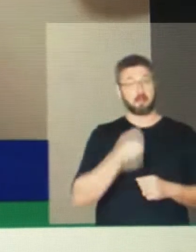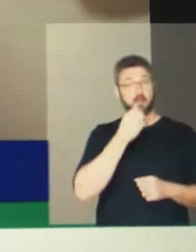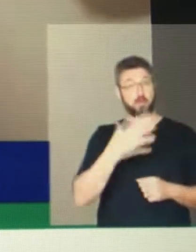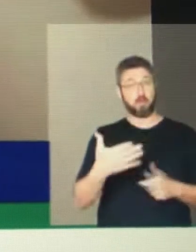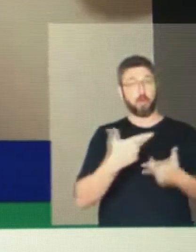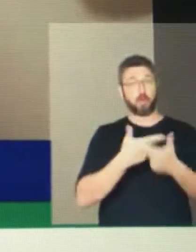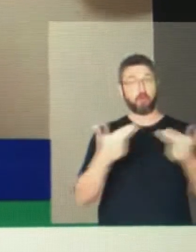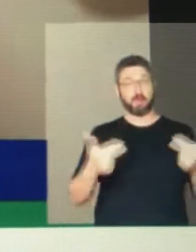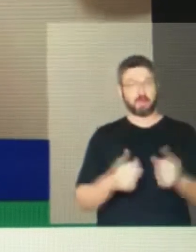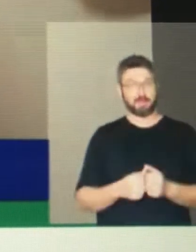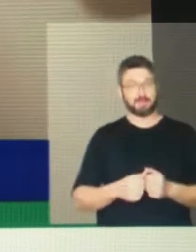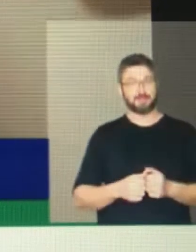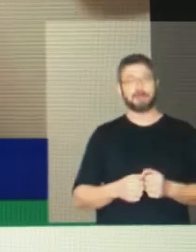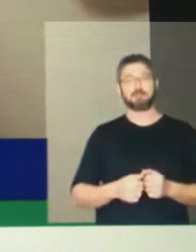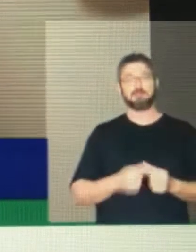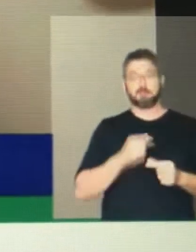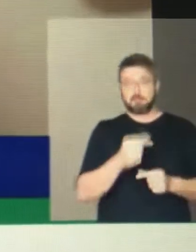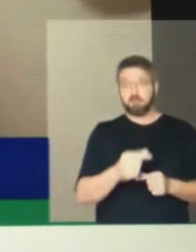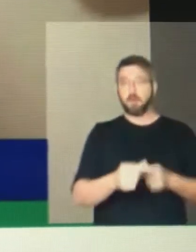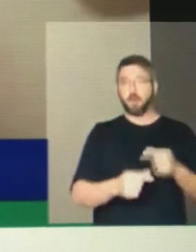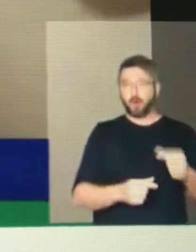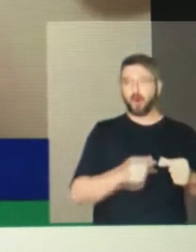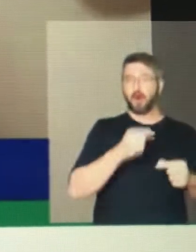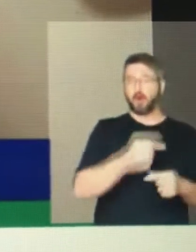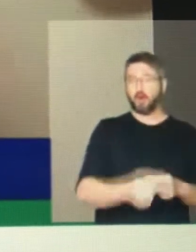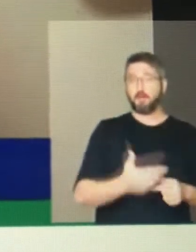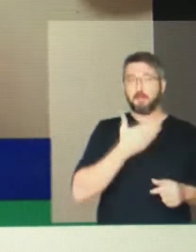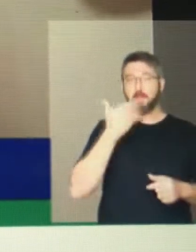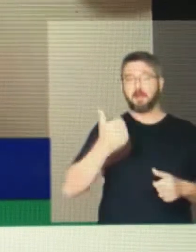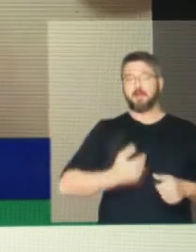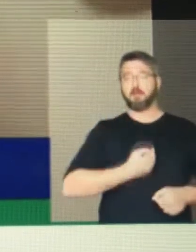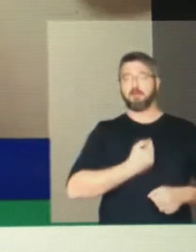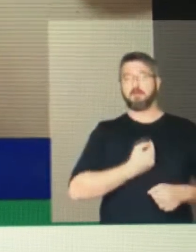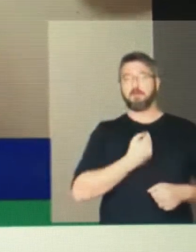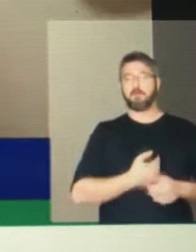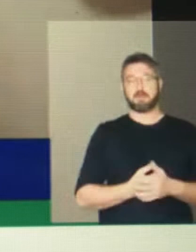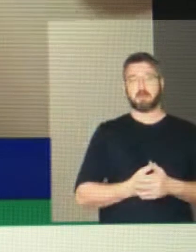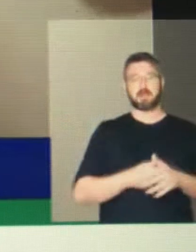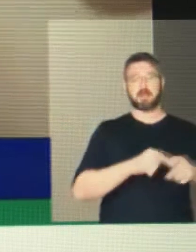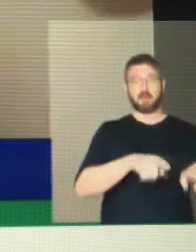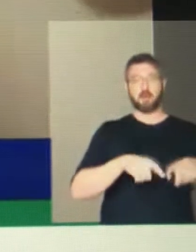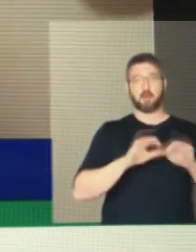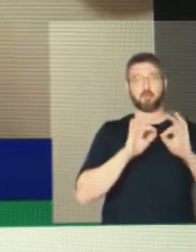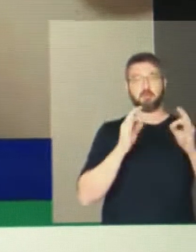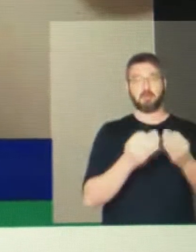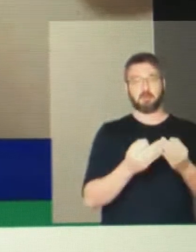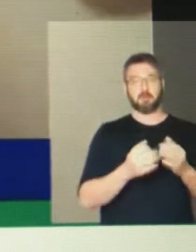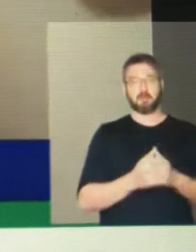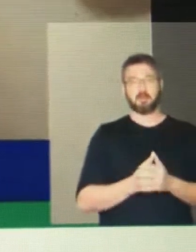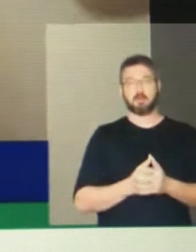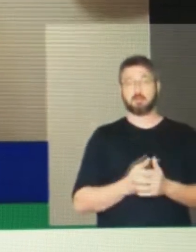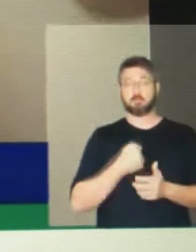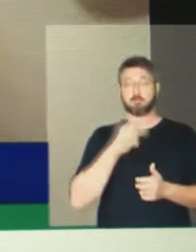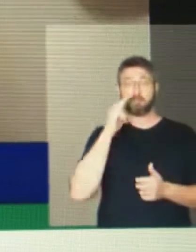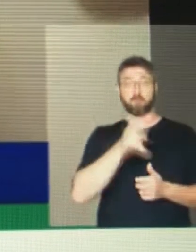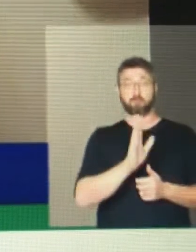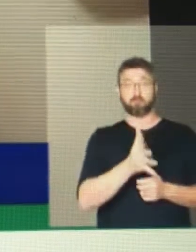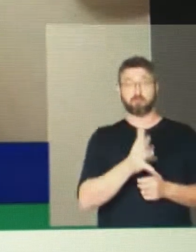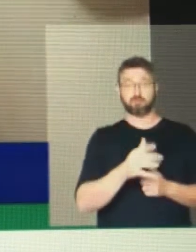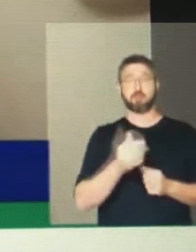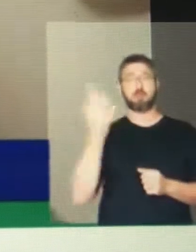Já vimos, é verdade, o proposto vem mais que isso. 500 milhões para assistência técnica e extensão rural.